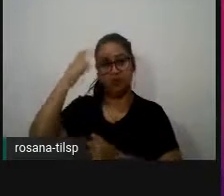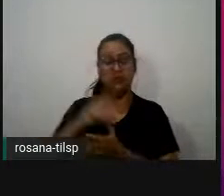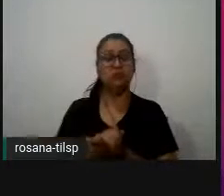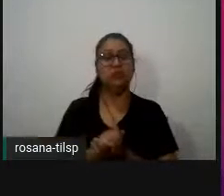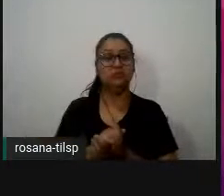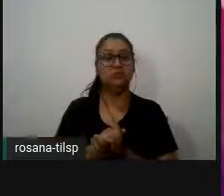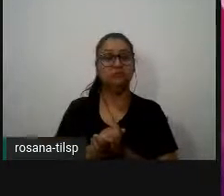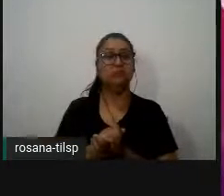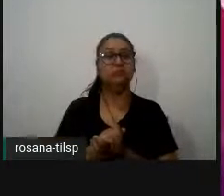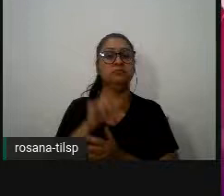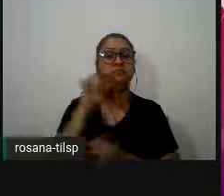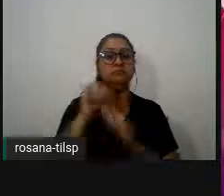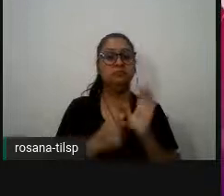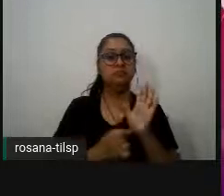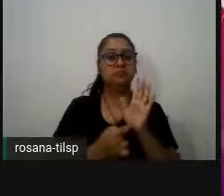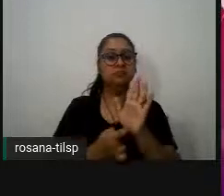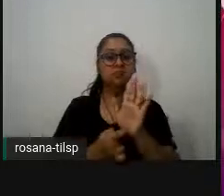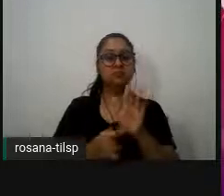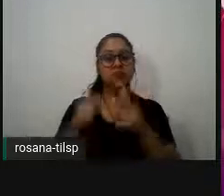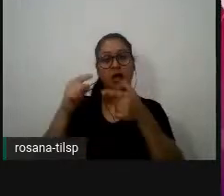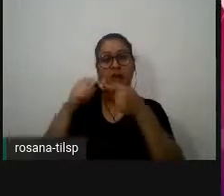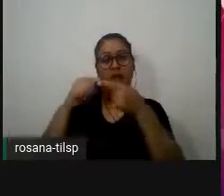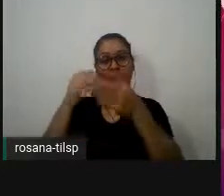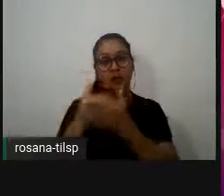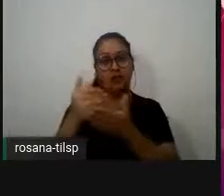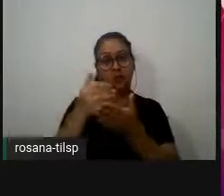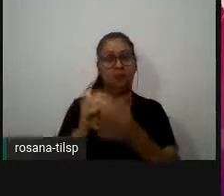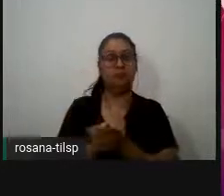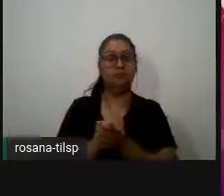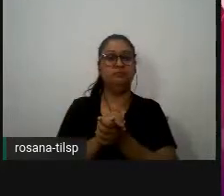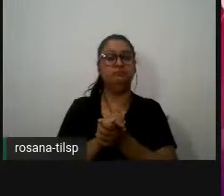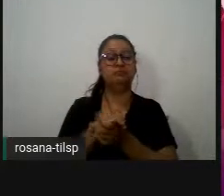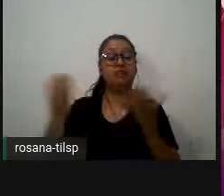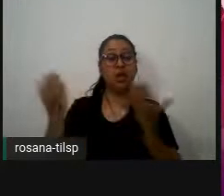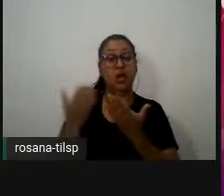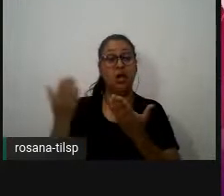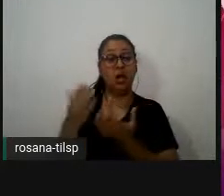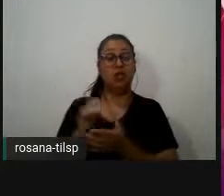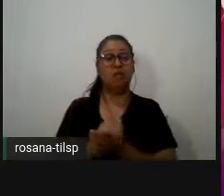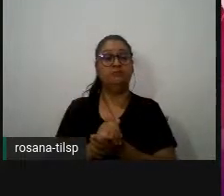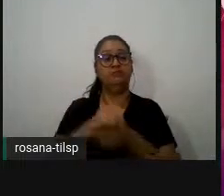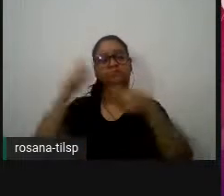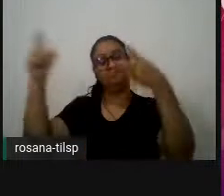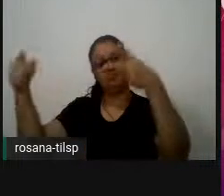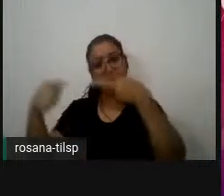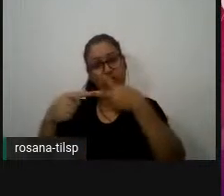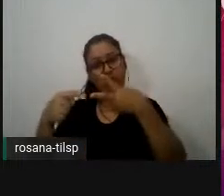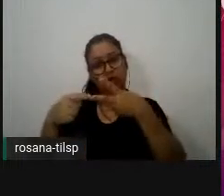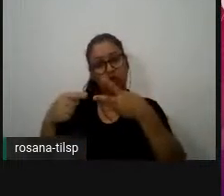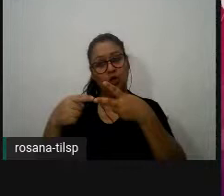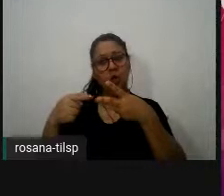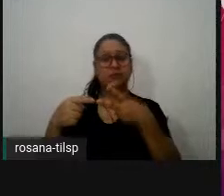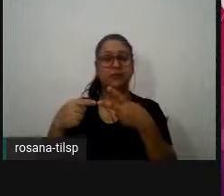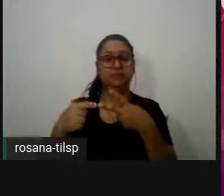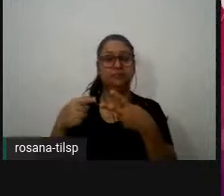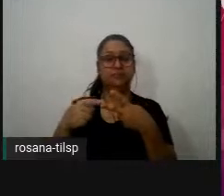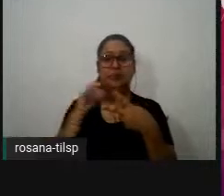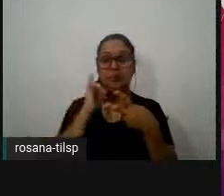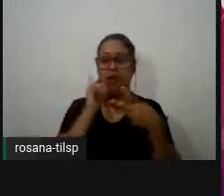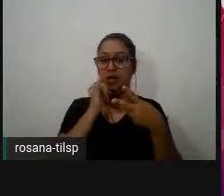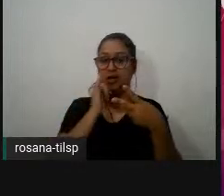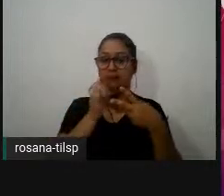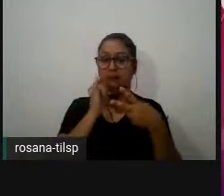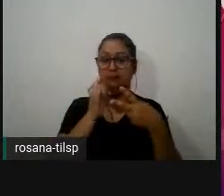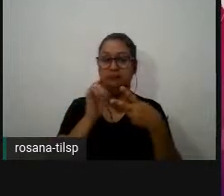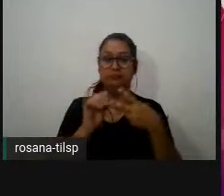isto então é o meu ponto de partida agora entrando aqui no ponto 2 da minha apresentação eu vou ser um